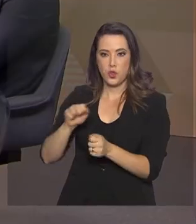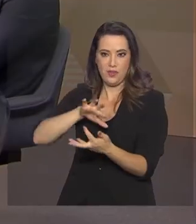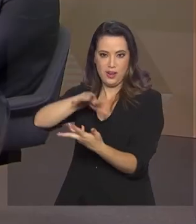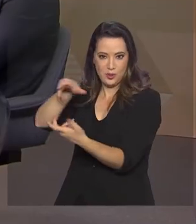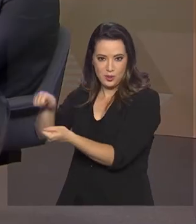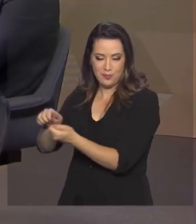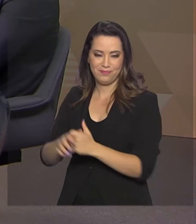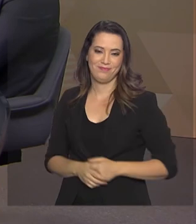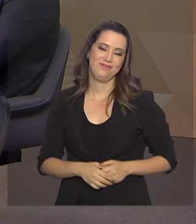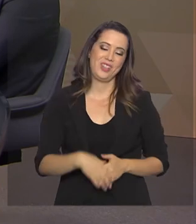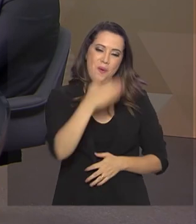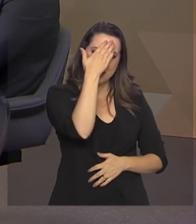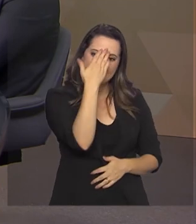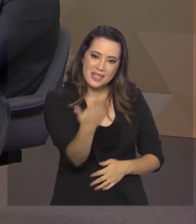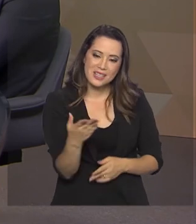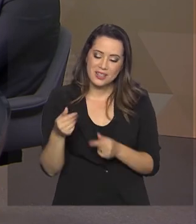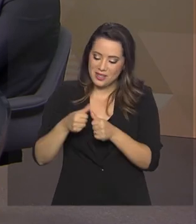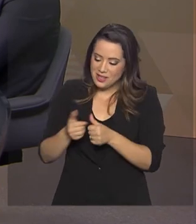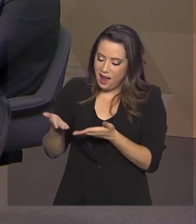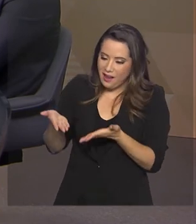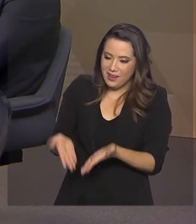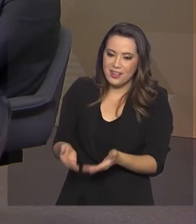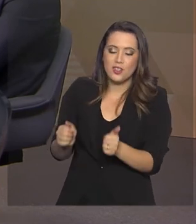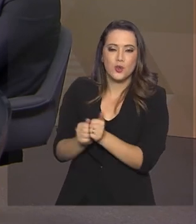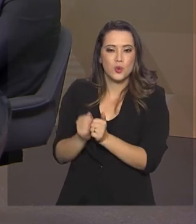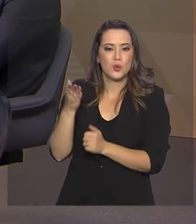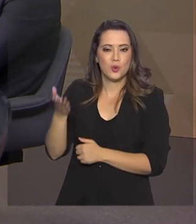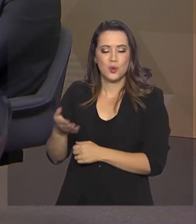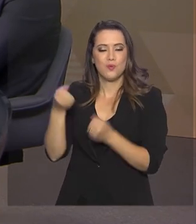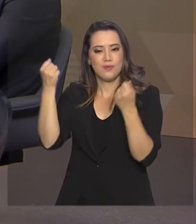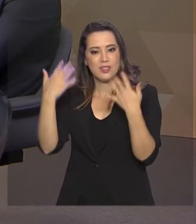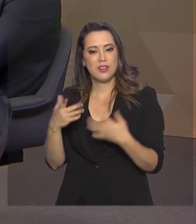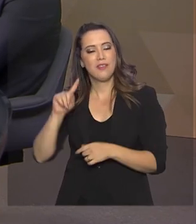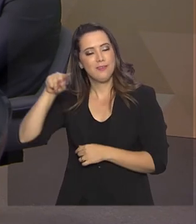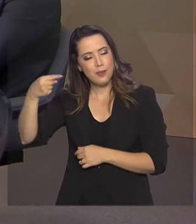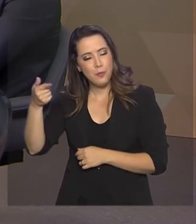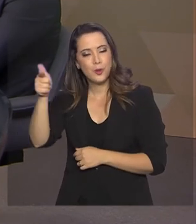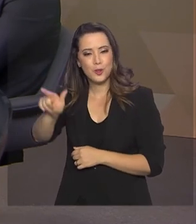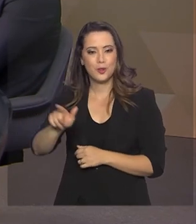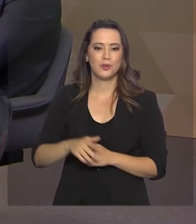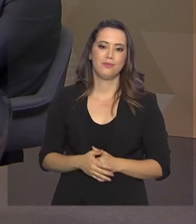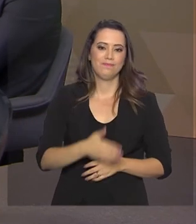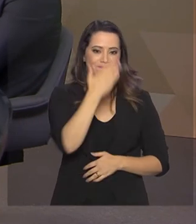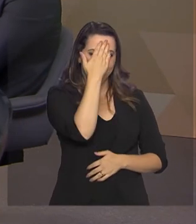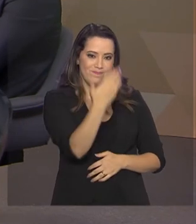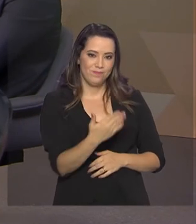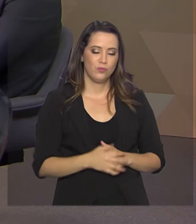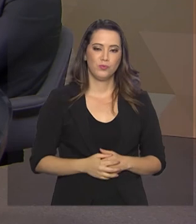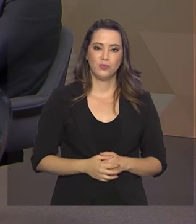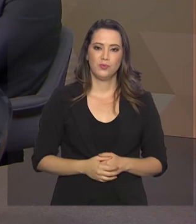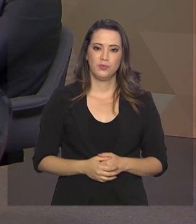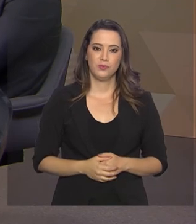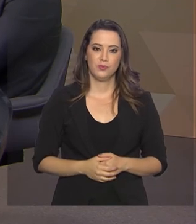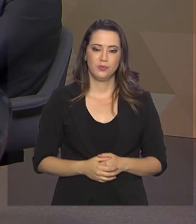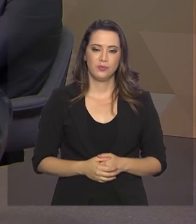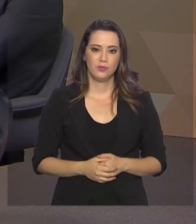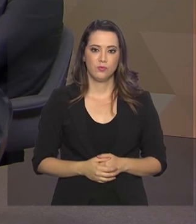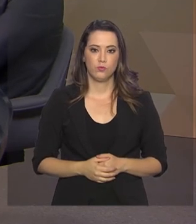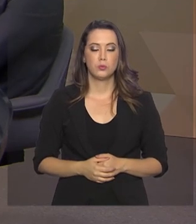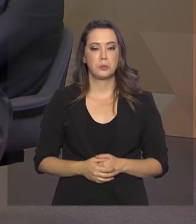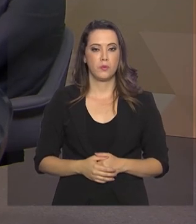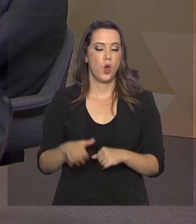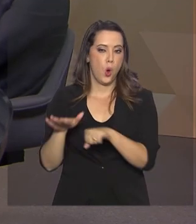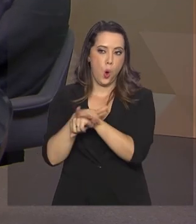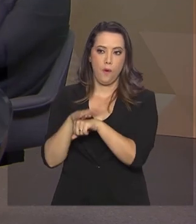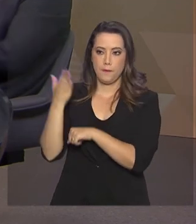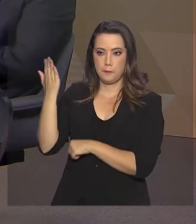Presidente, muito obrigada pela presença, pelos esclarecimentos. Até uma próxima oportunidade. Obrigado. Eu conversei